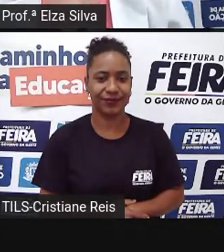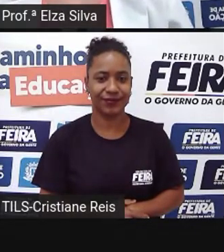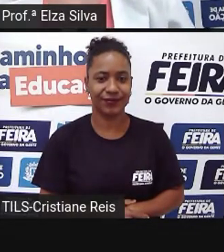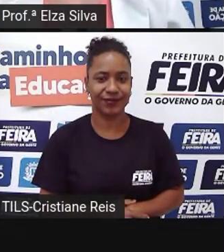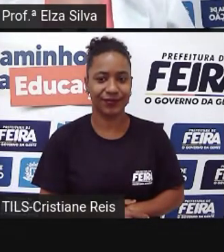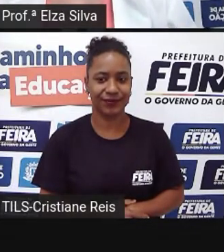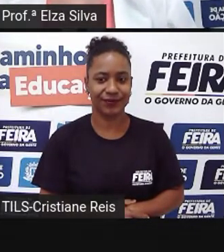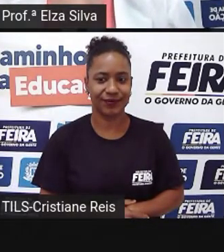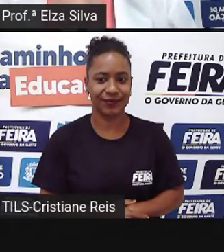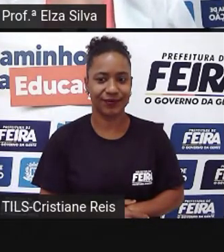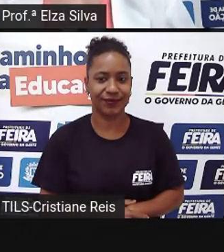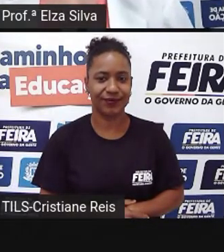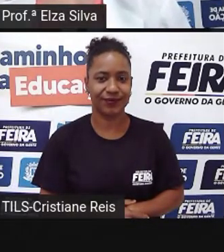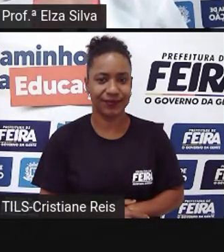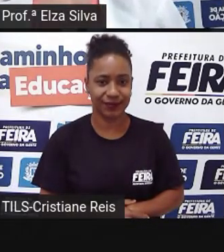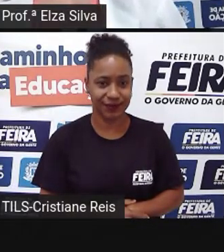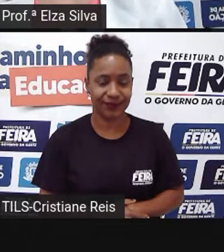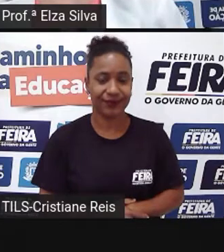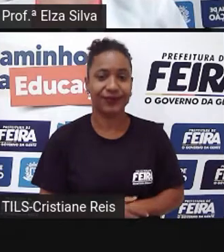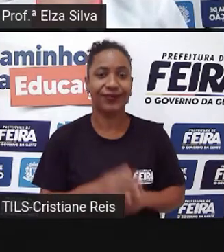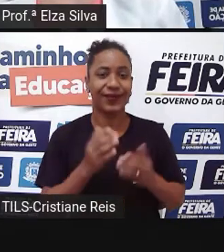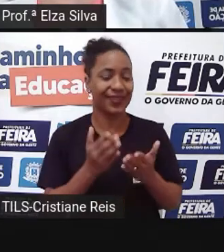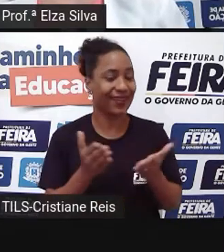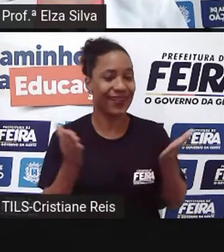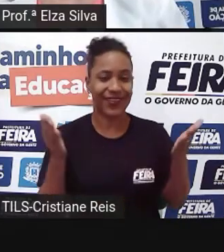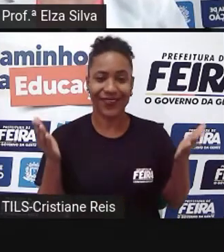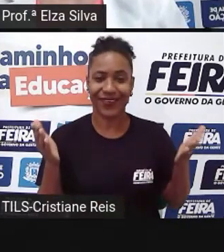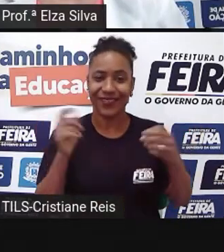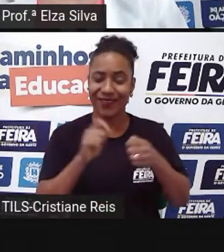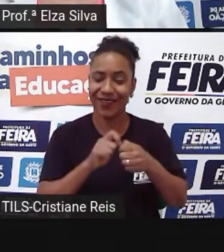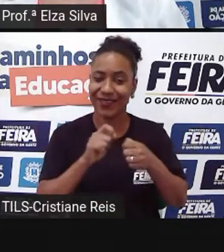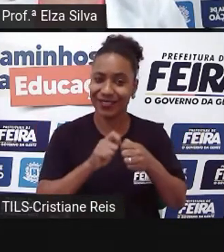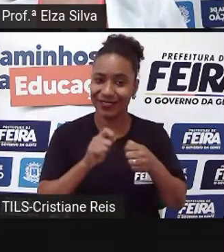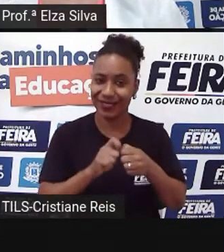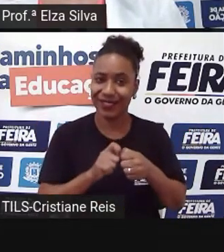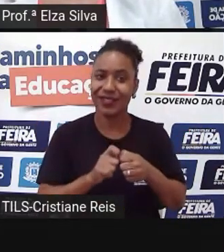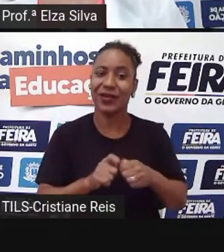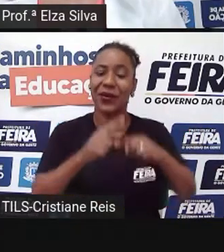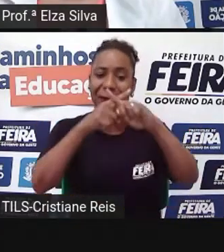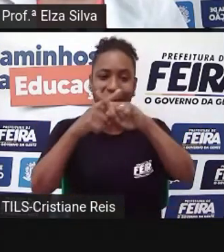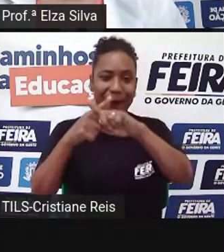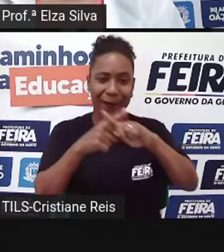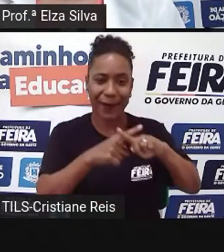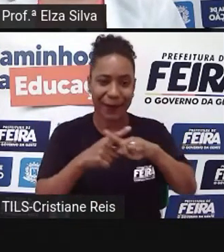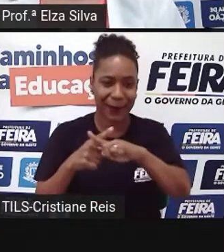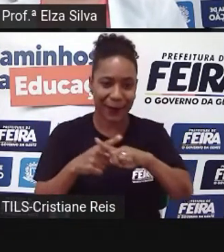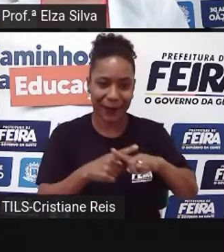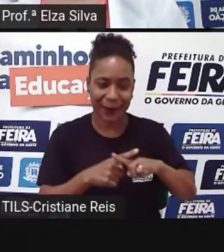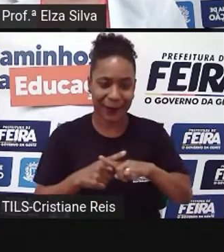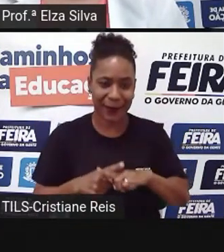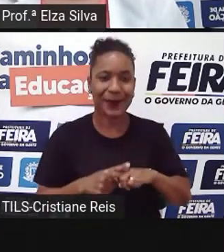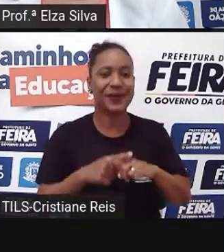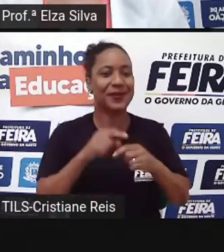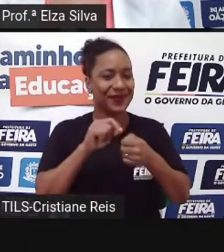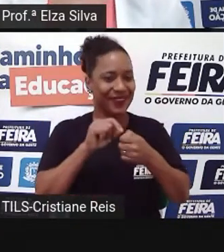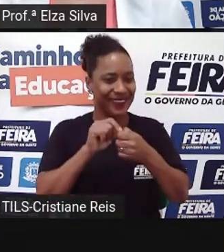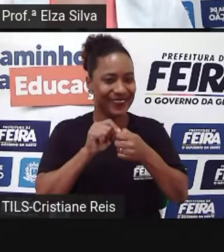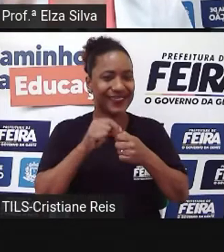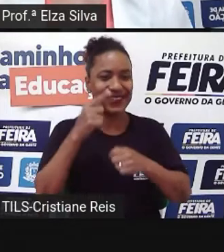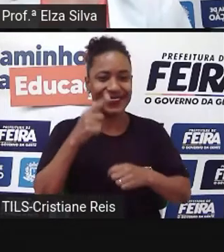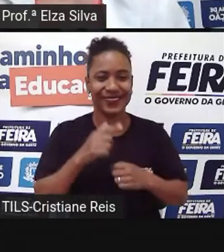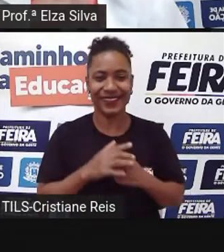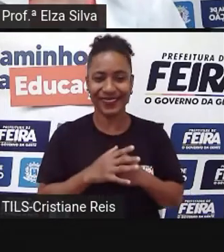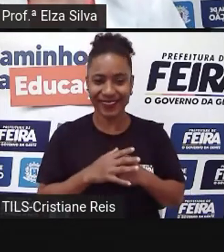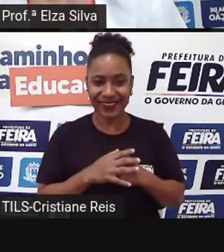Ok E agora vamos participar de um bingo Vacation Bingo Game E neste bingo Nós